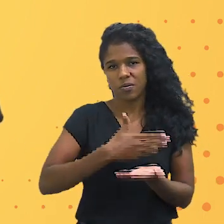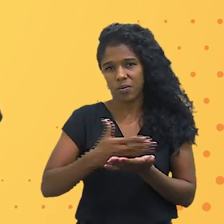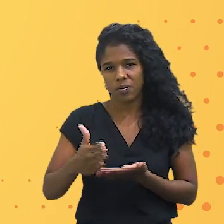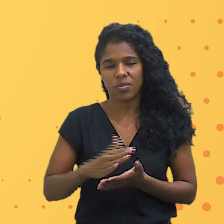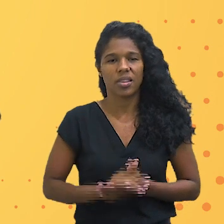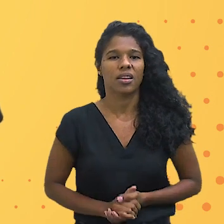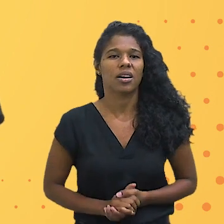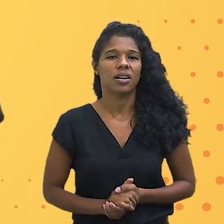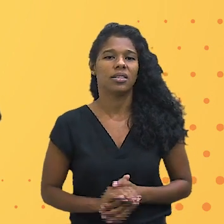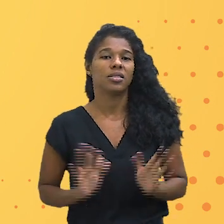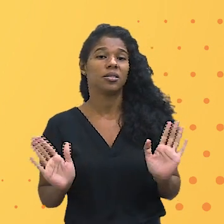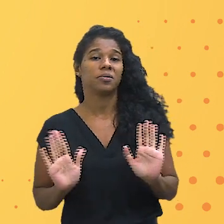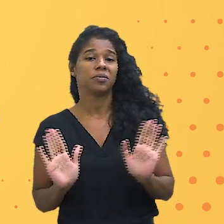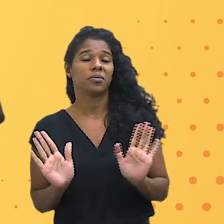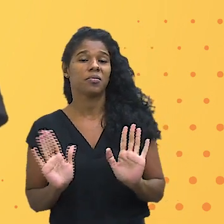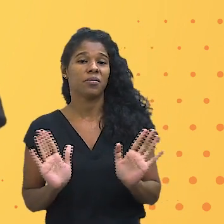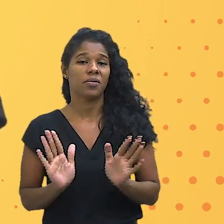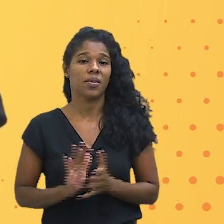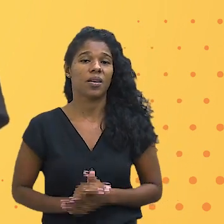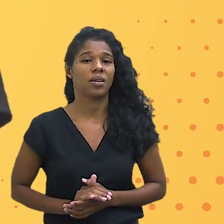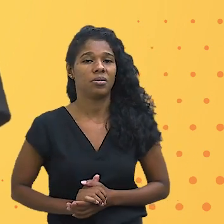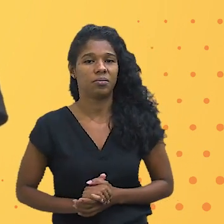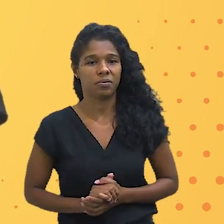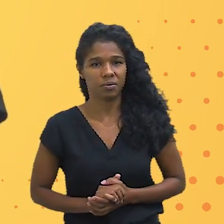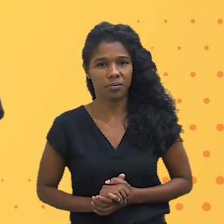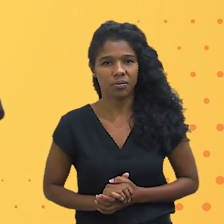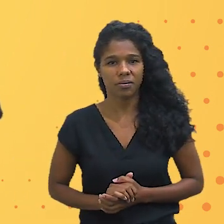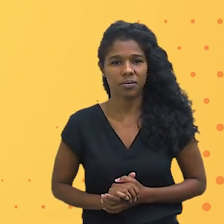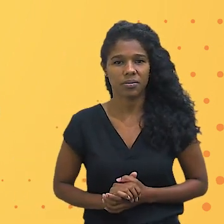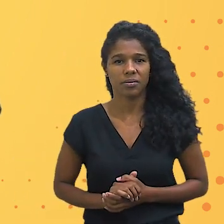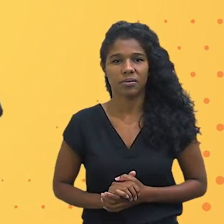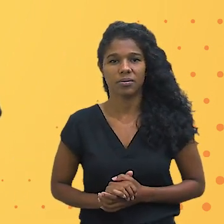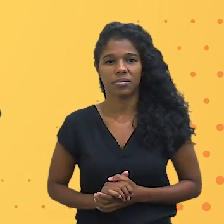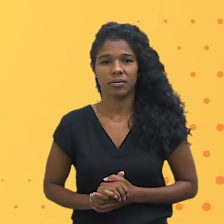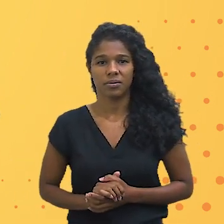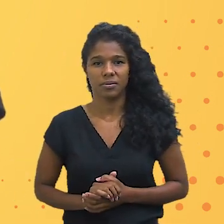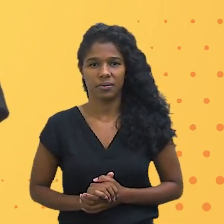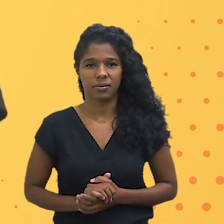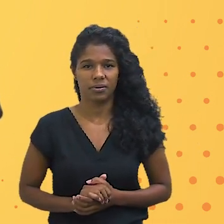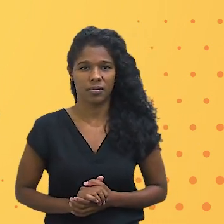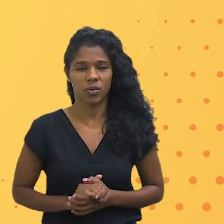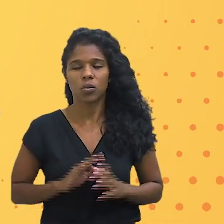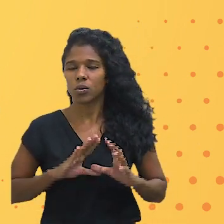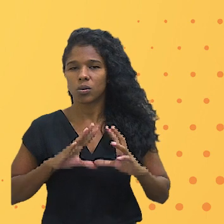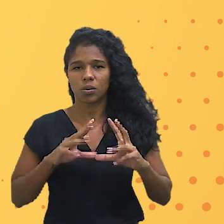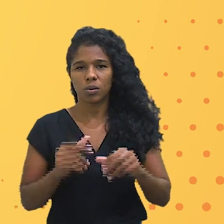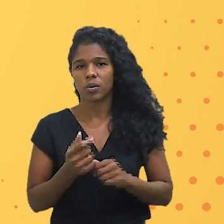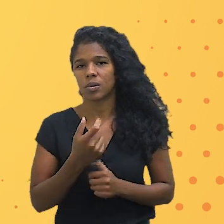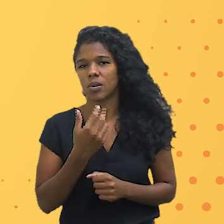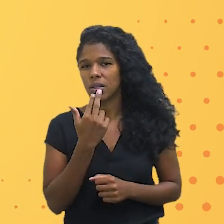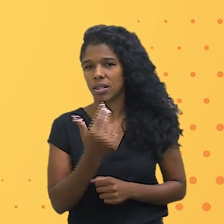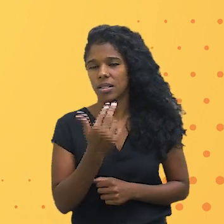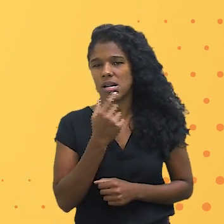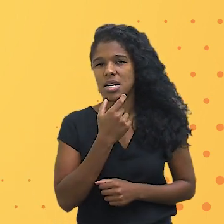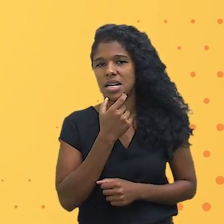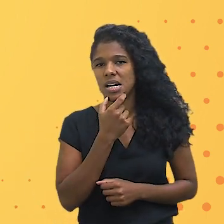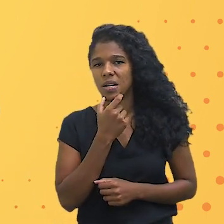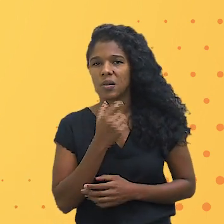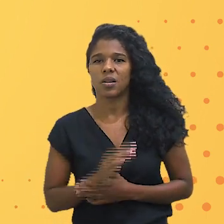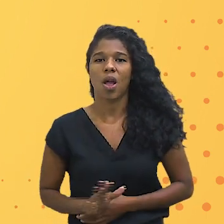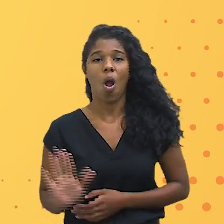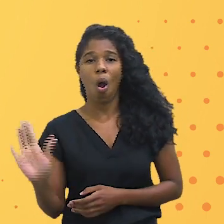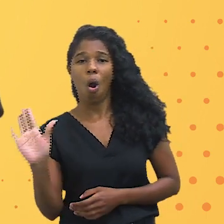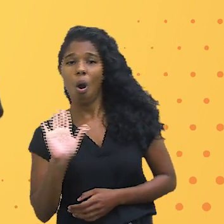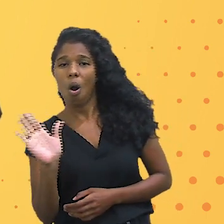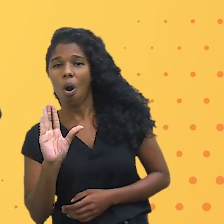Hello everyone! How are you? Olá a todos vocês! Tudo bem? Let's